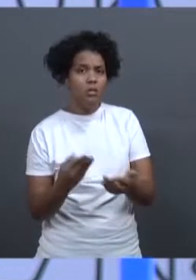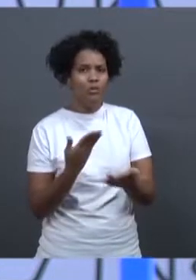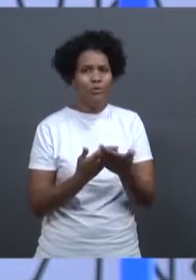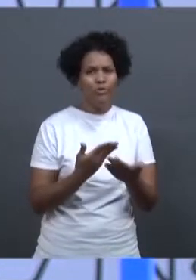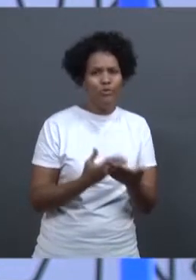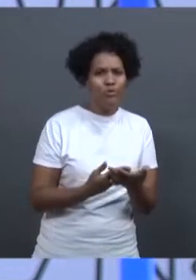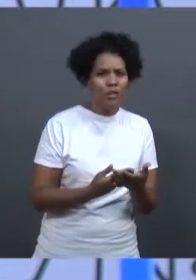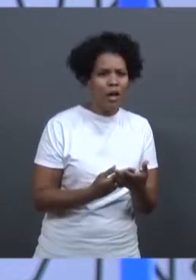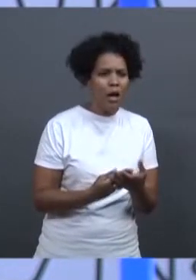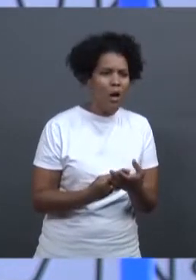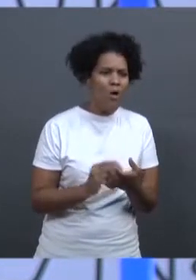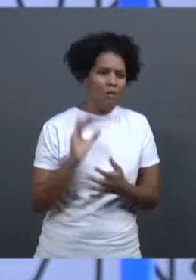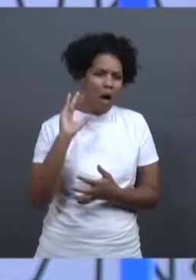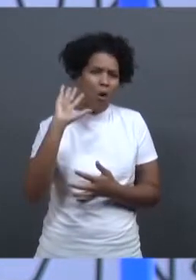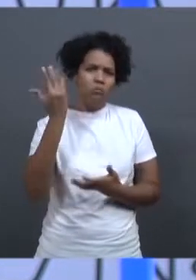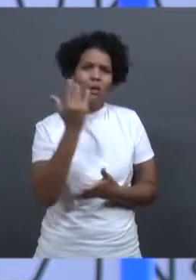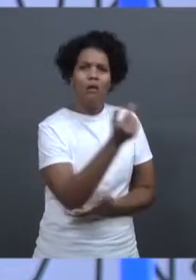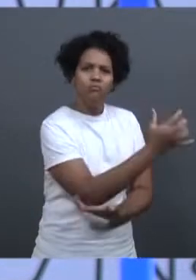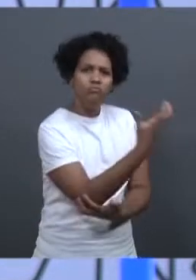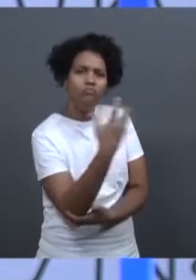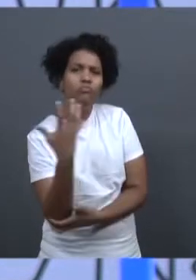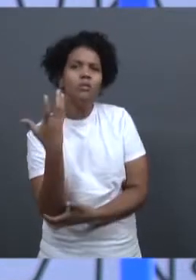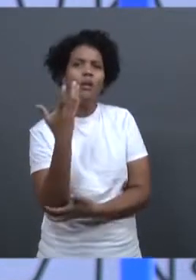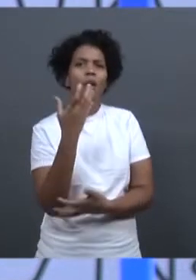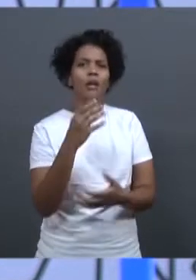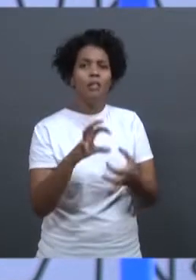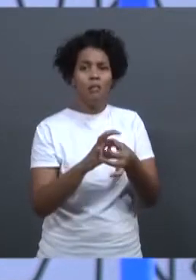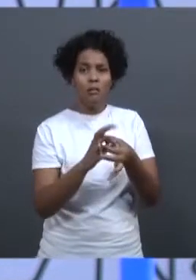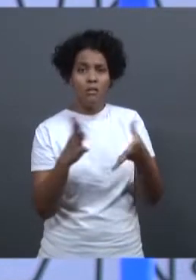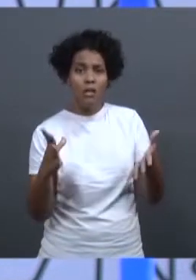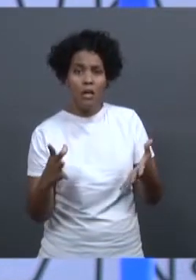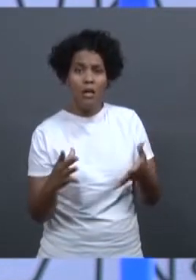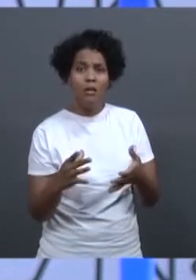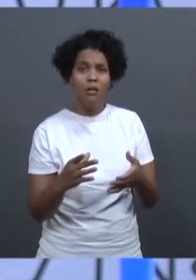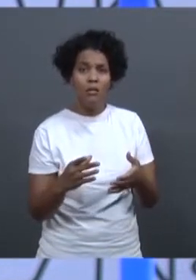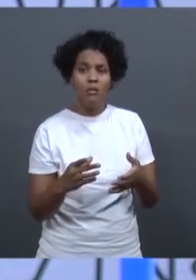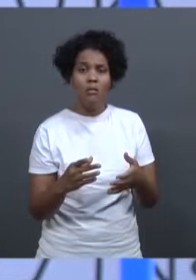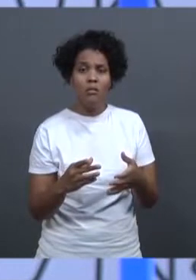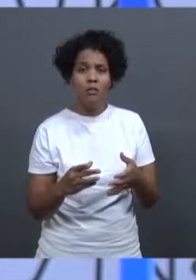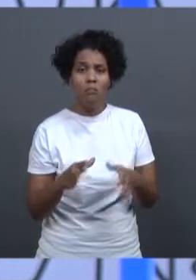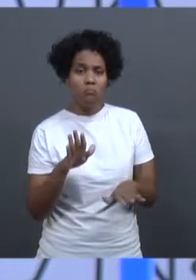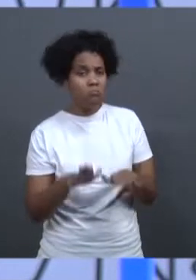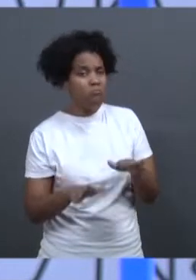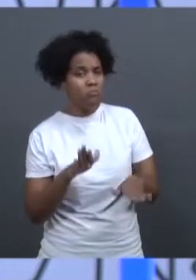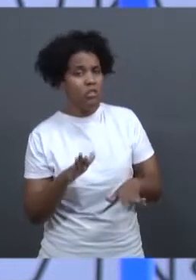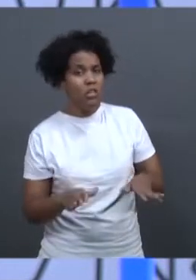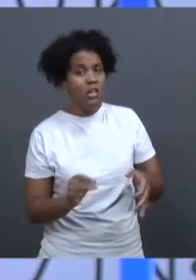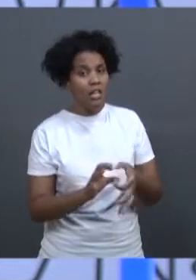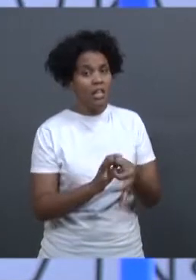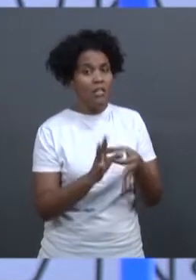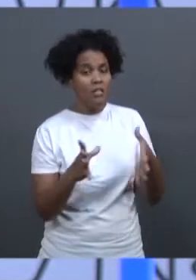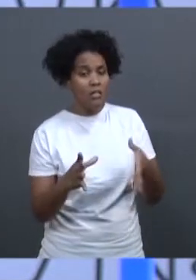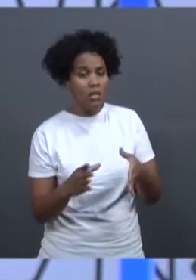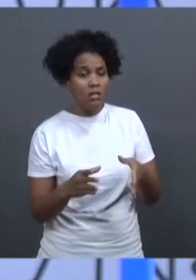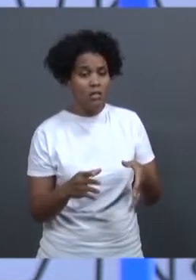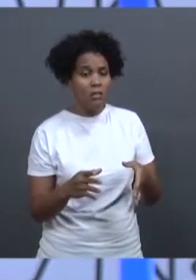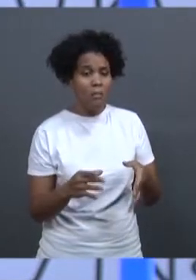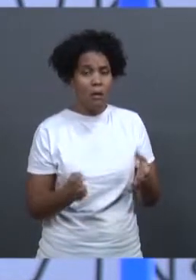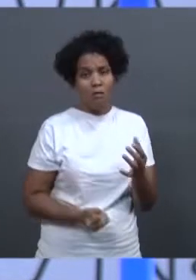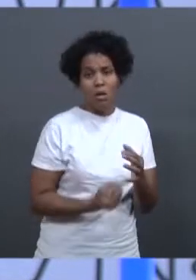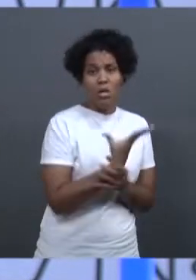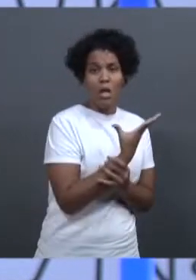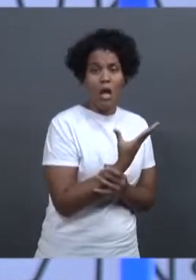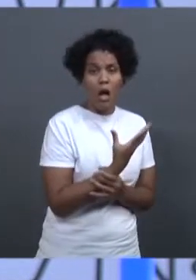ambiental e o relatório de impacto ambiental, licença prévia, licença de instalação e licença de operação. Não é mais permitido